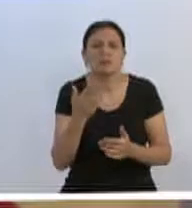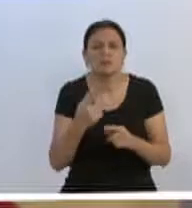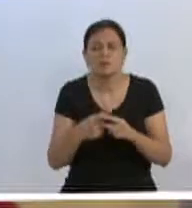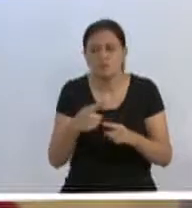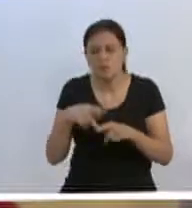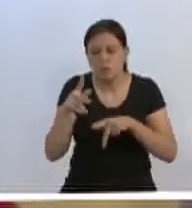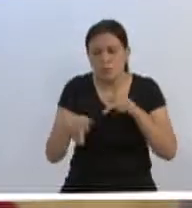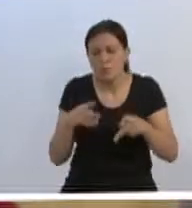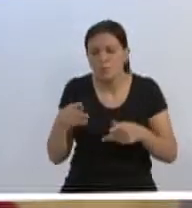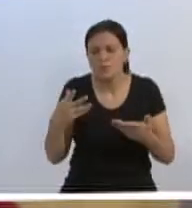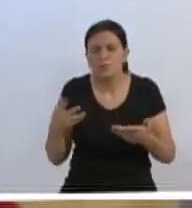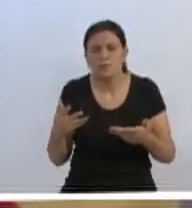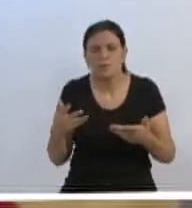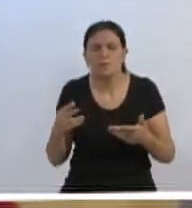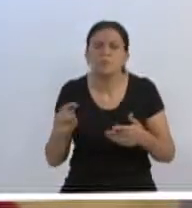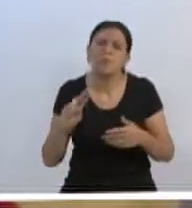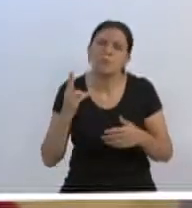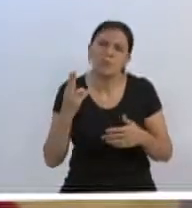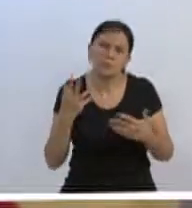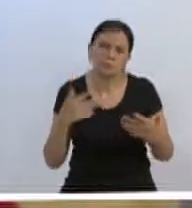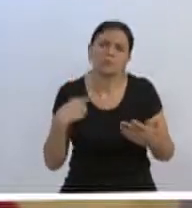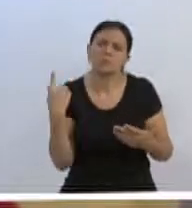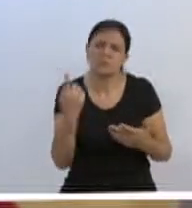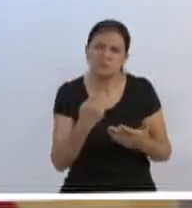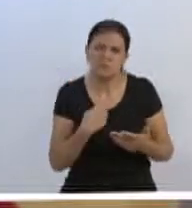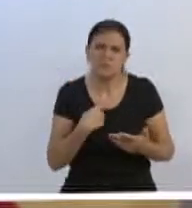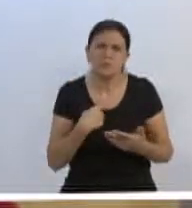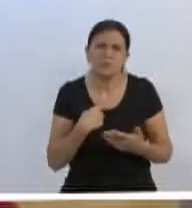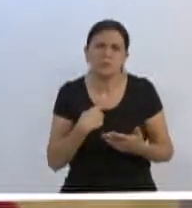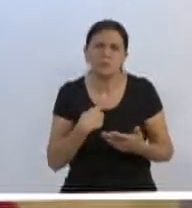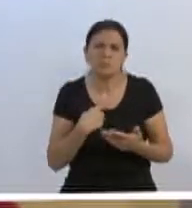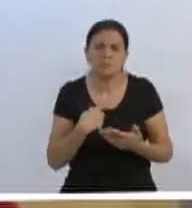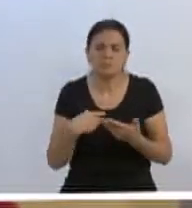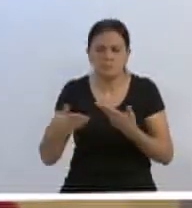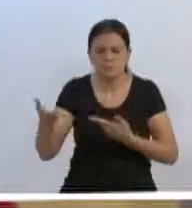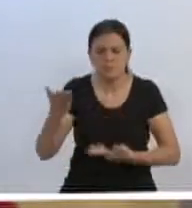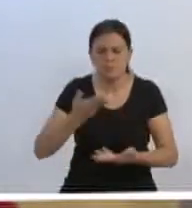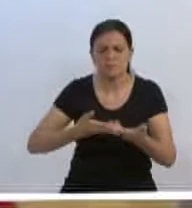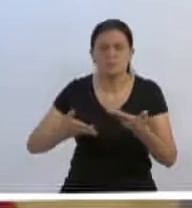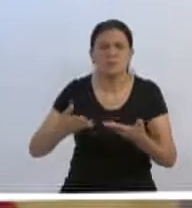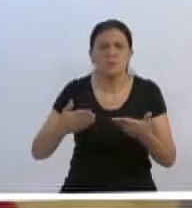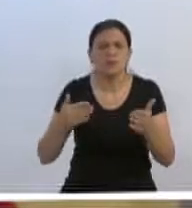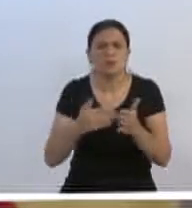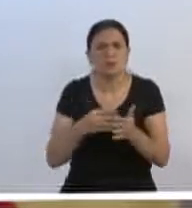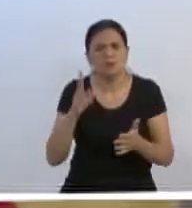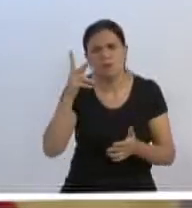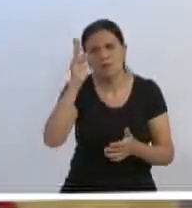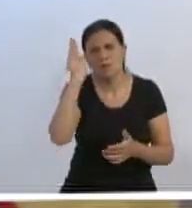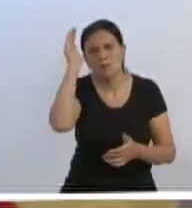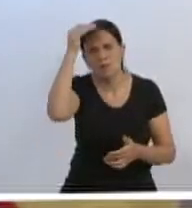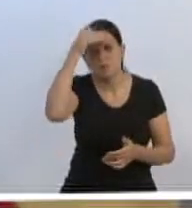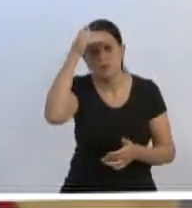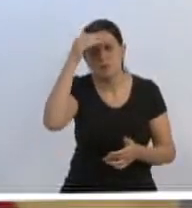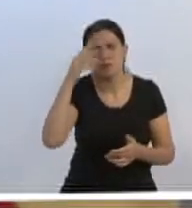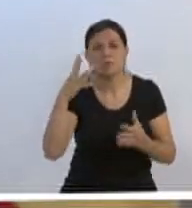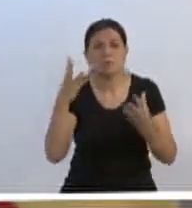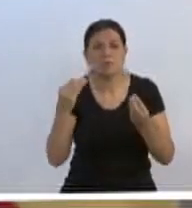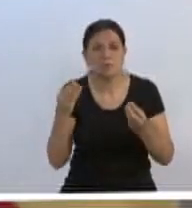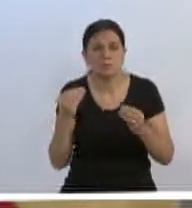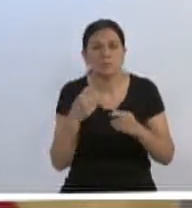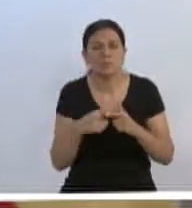a nós, para que passássemos ao pessoal do plantão, inclusive ao próprio prefeito. Onde aos poucos, muitos dos problemas